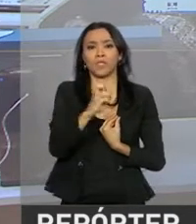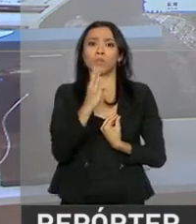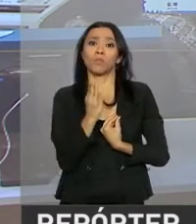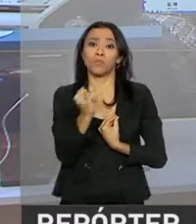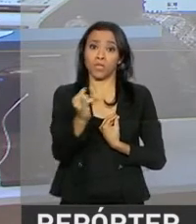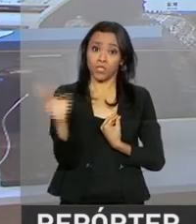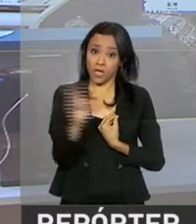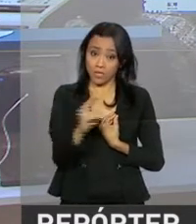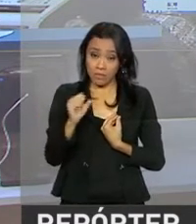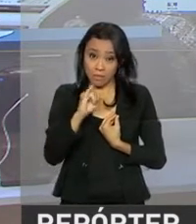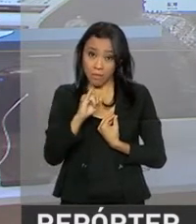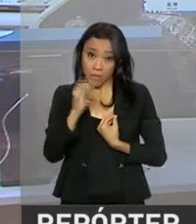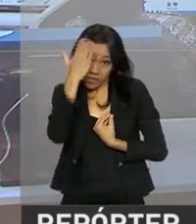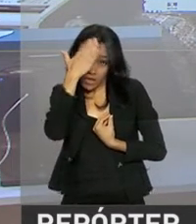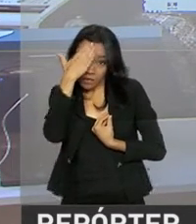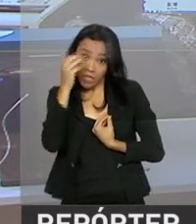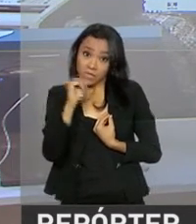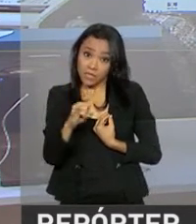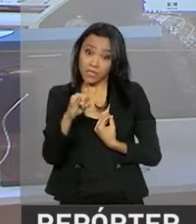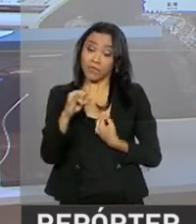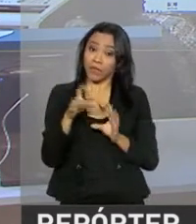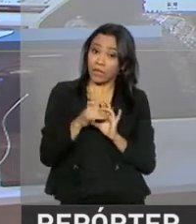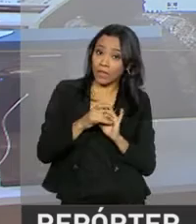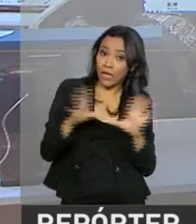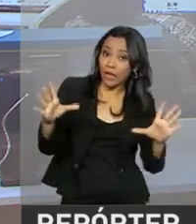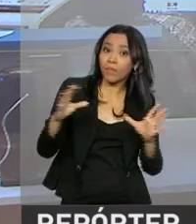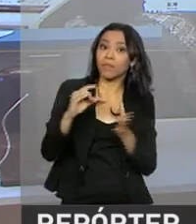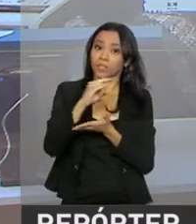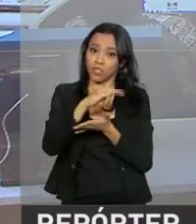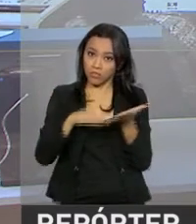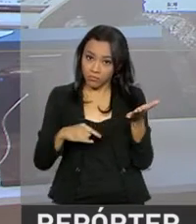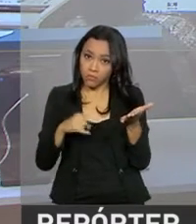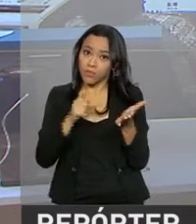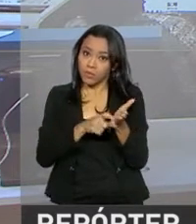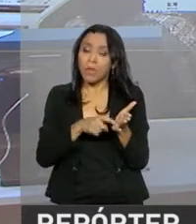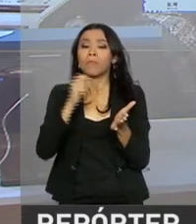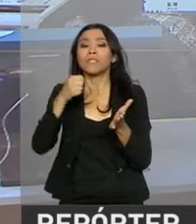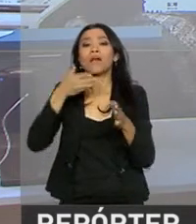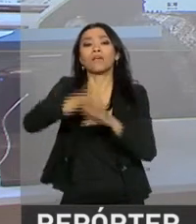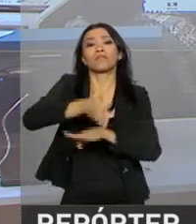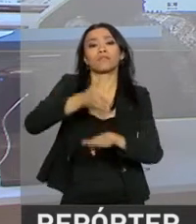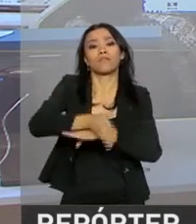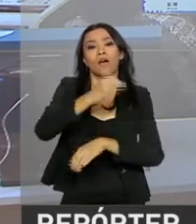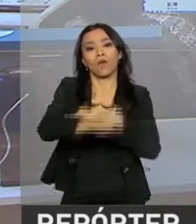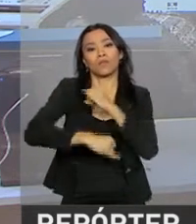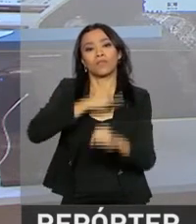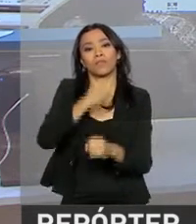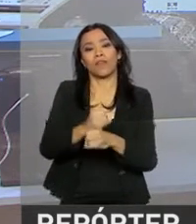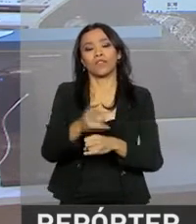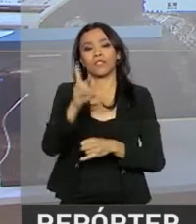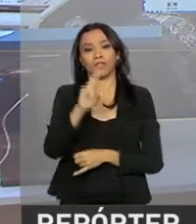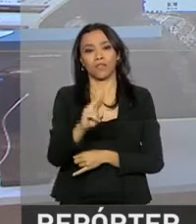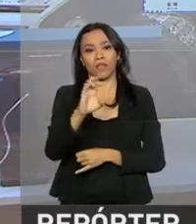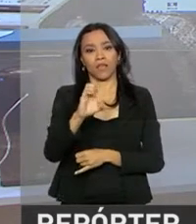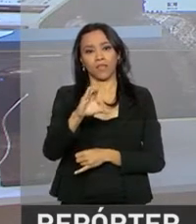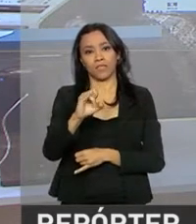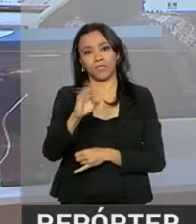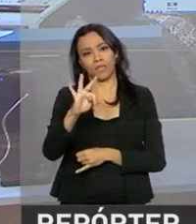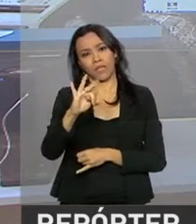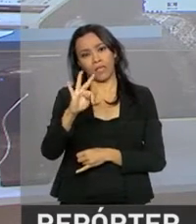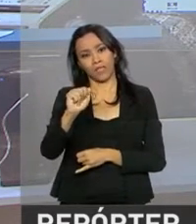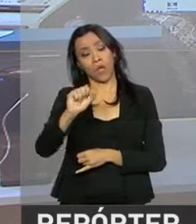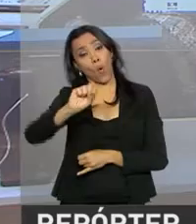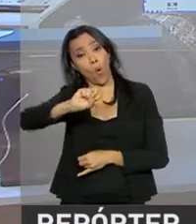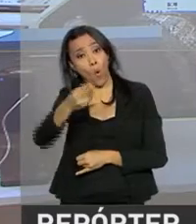Para saber se teve a declaração liberada, o contribuinte deve acessar o site da Receita ou ligar para o